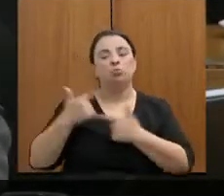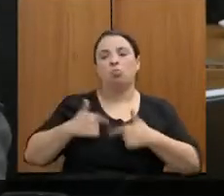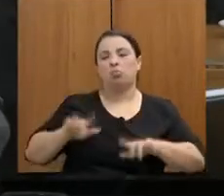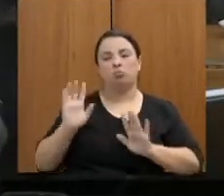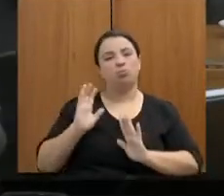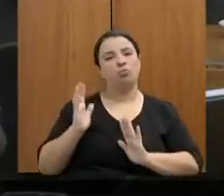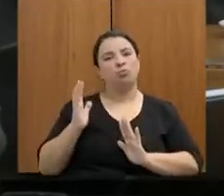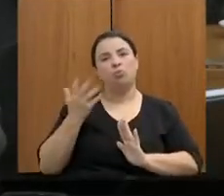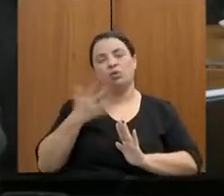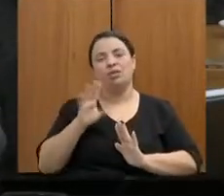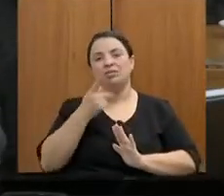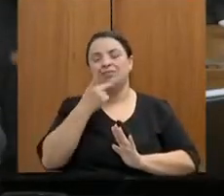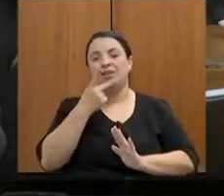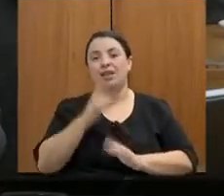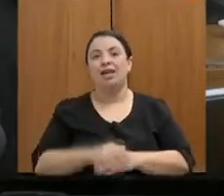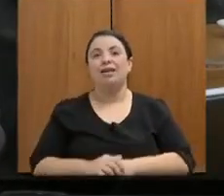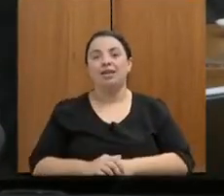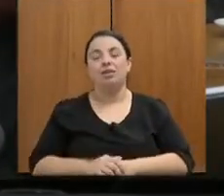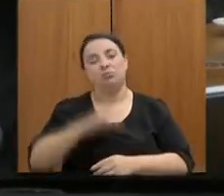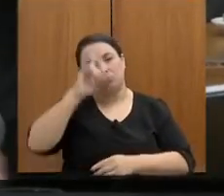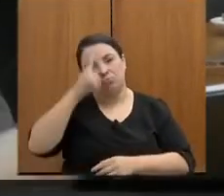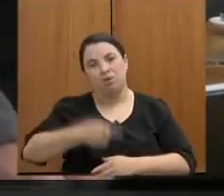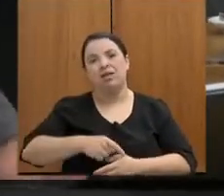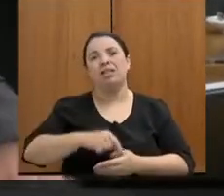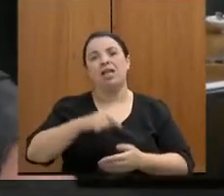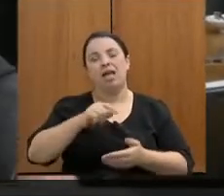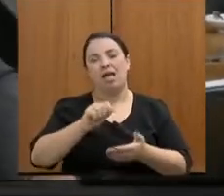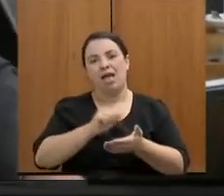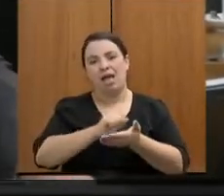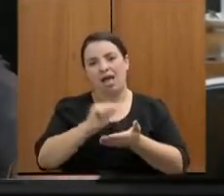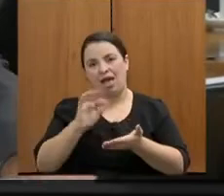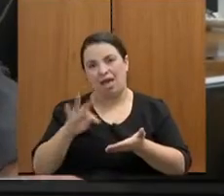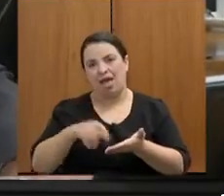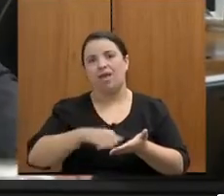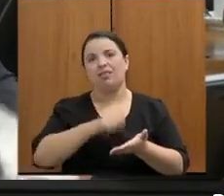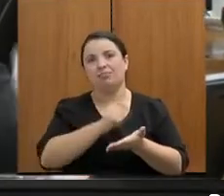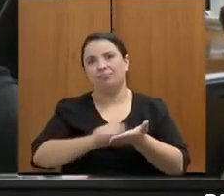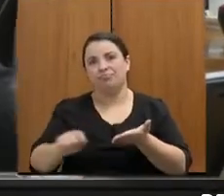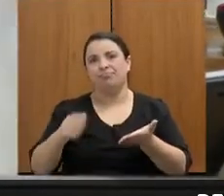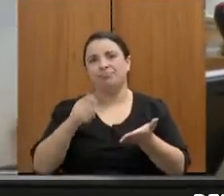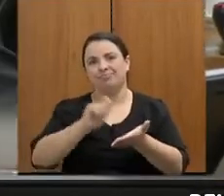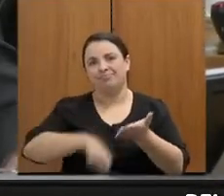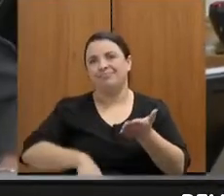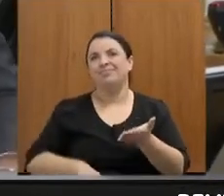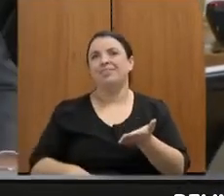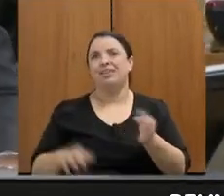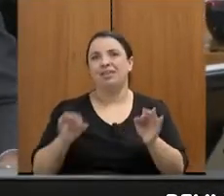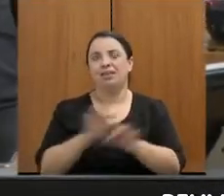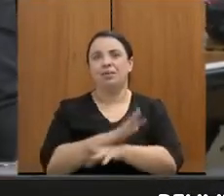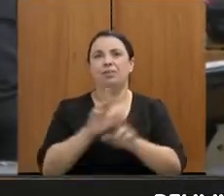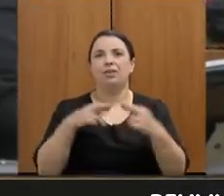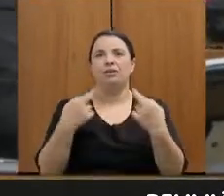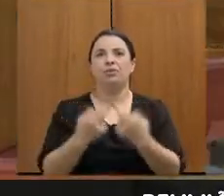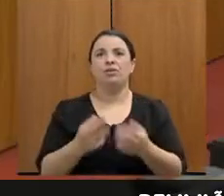E determina a laboratória da ATA e encerra os trabalhos. Muito obrigado a todos. Obrigado.